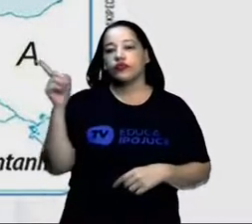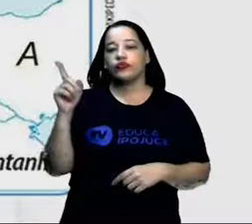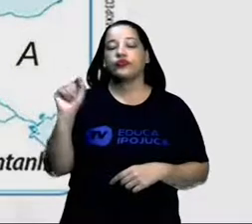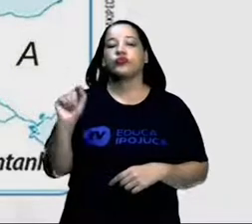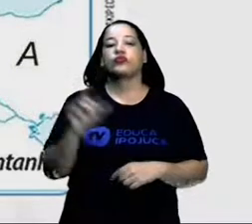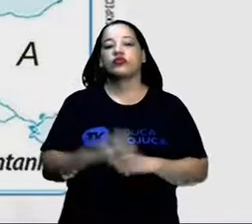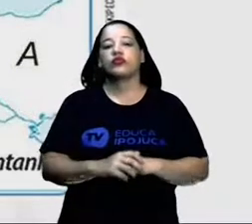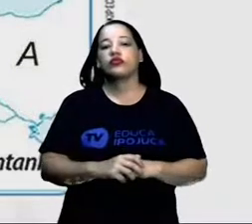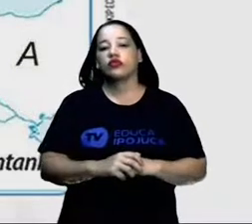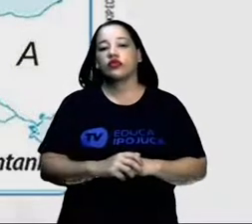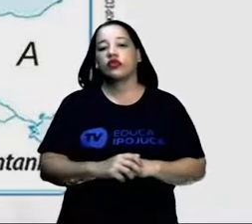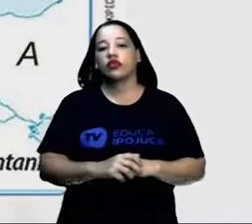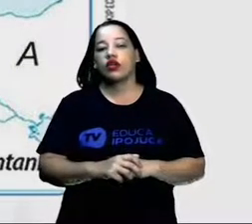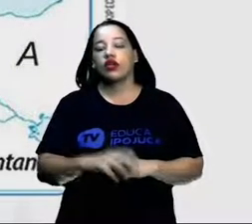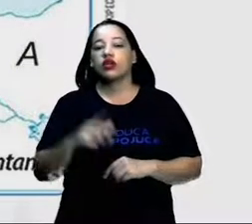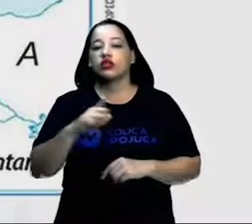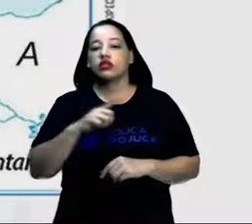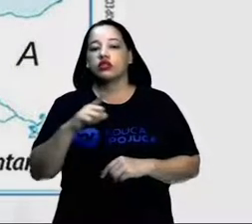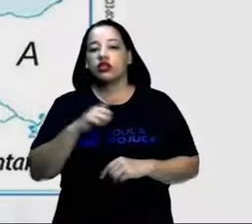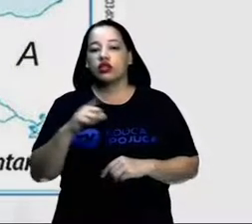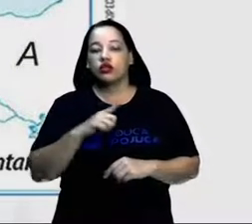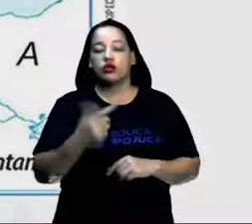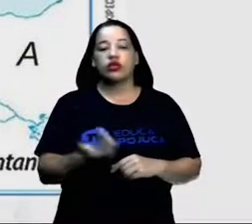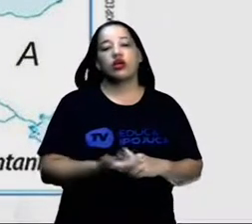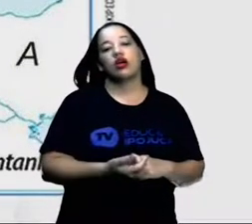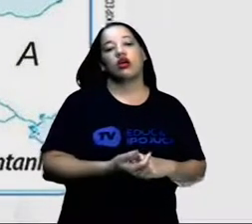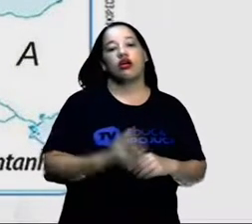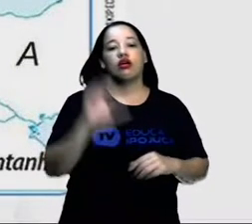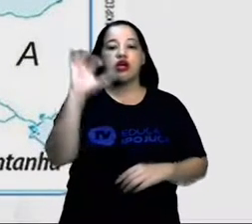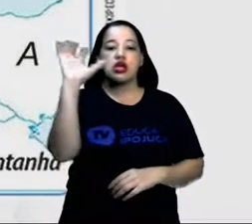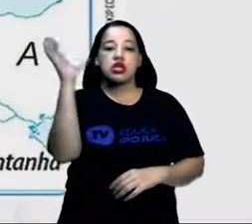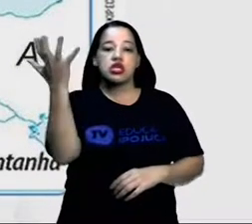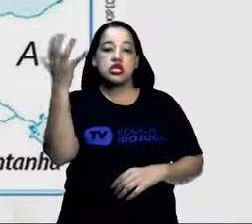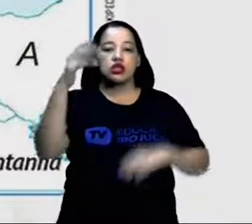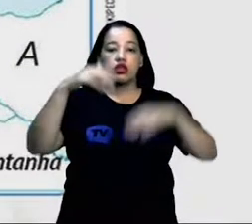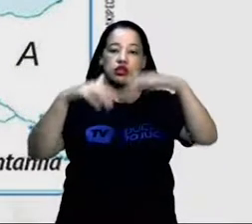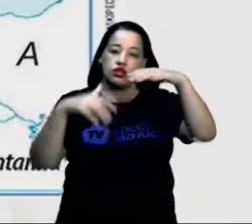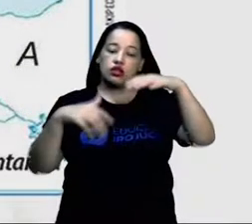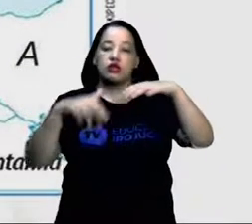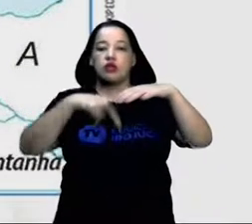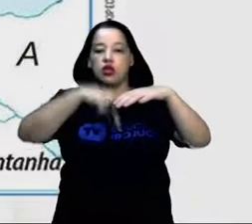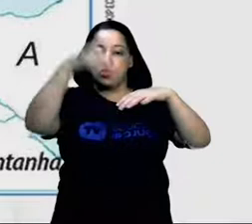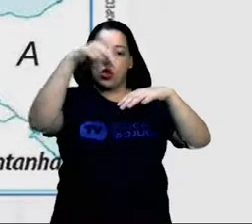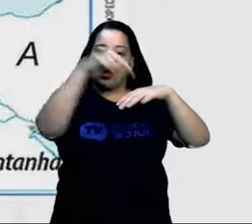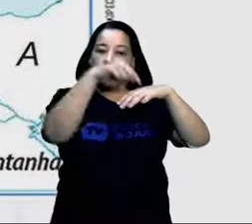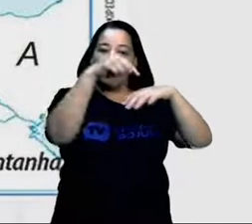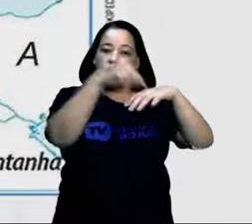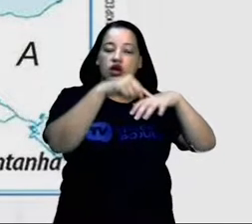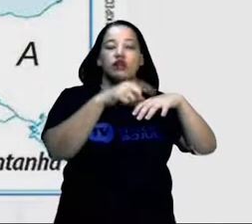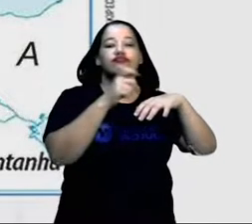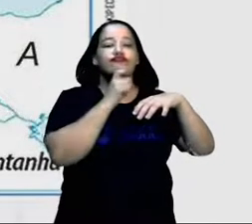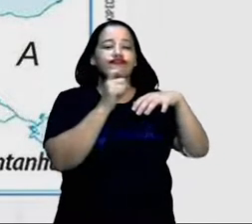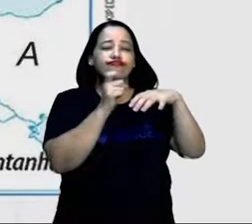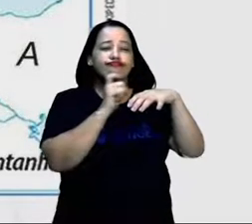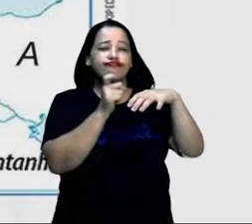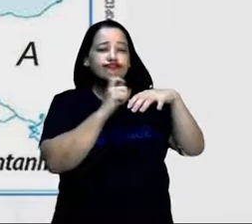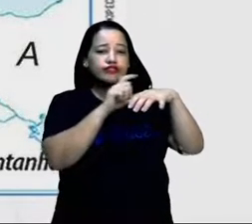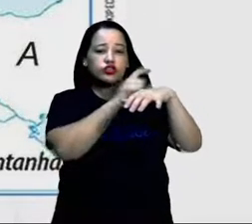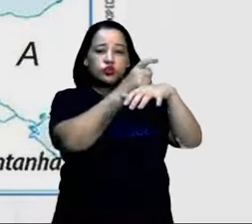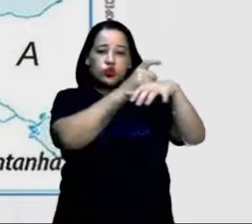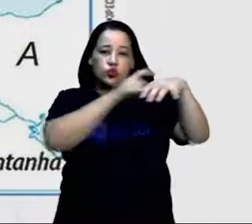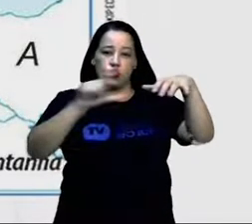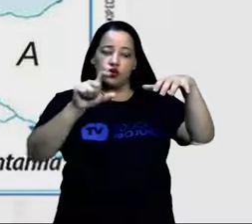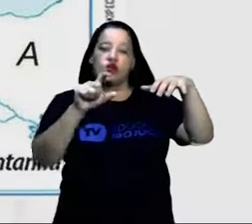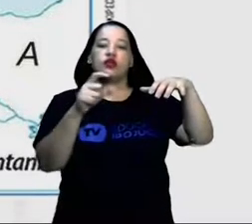questão do predomínio do clima polar lá na parte norte do continente, onde também existe